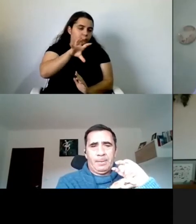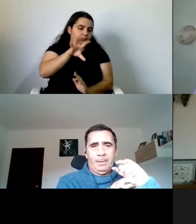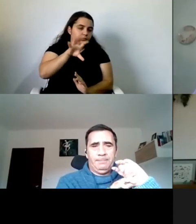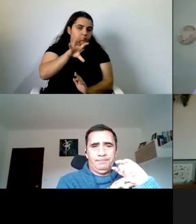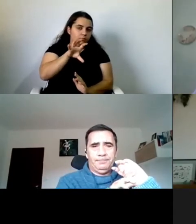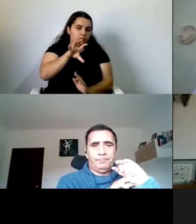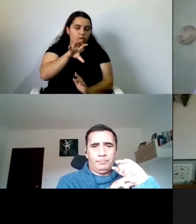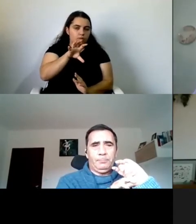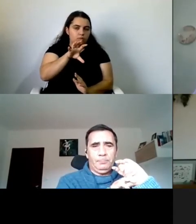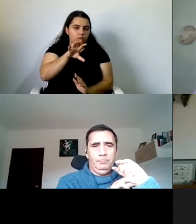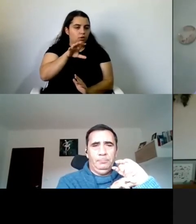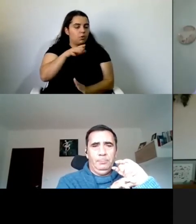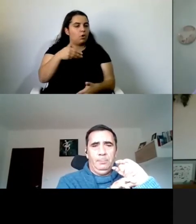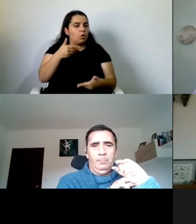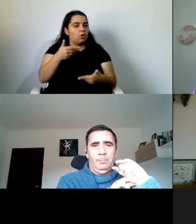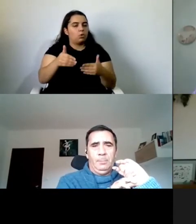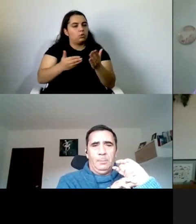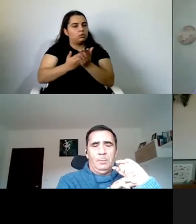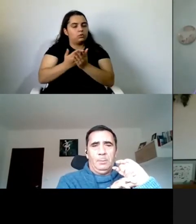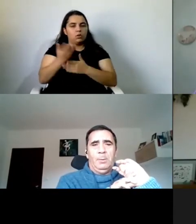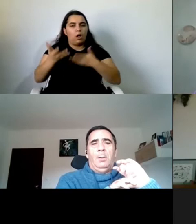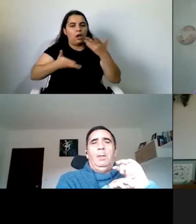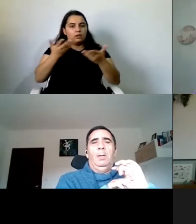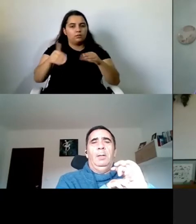-los ativos e participativos. E obrigado.